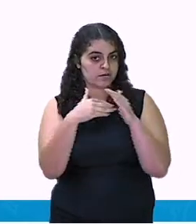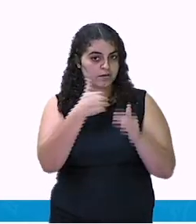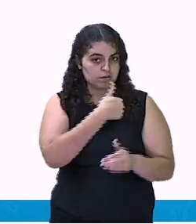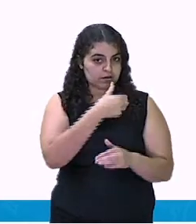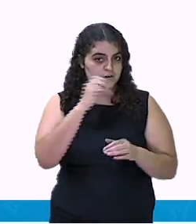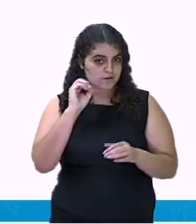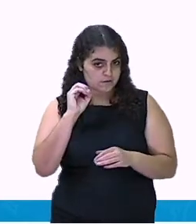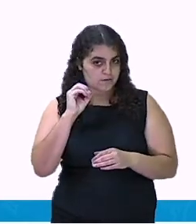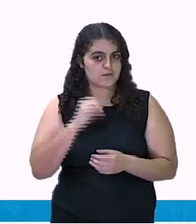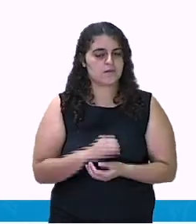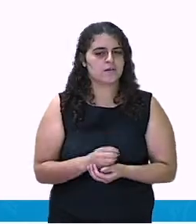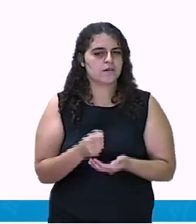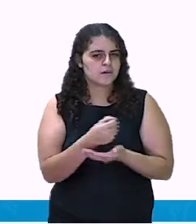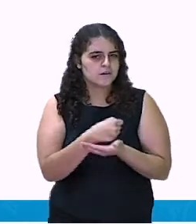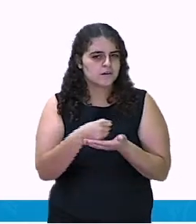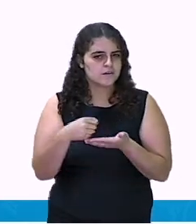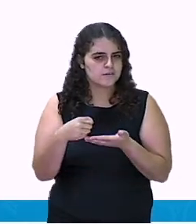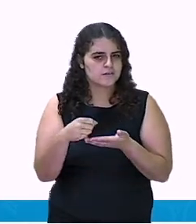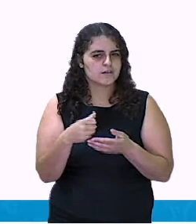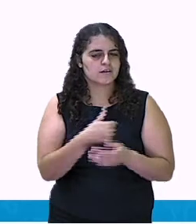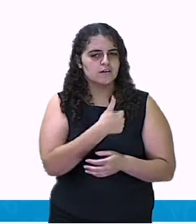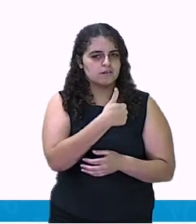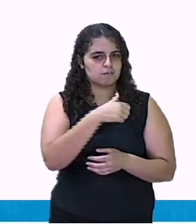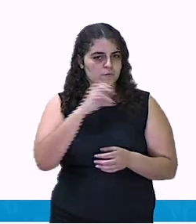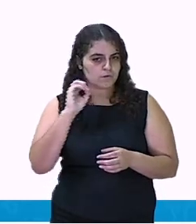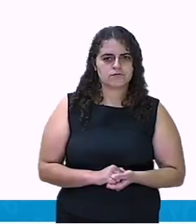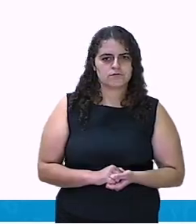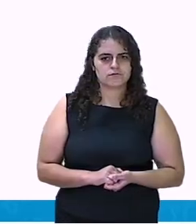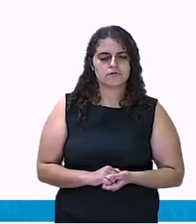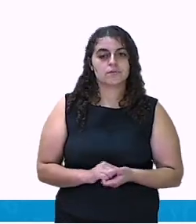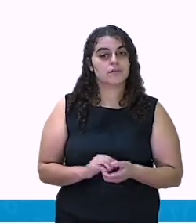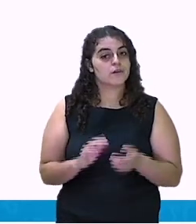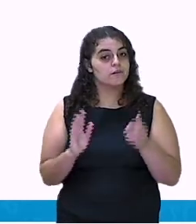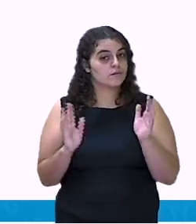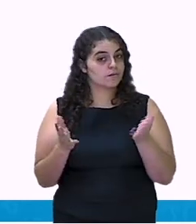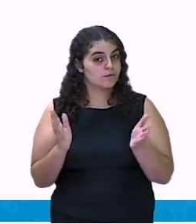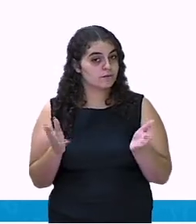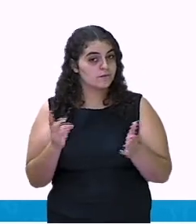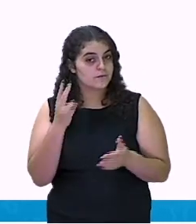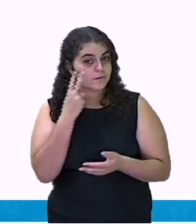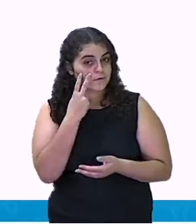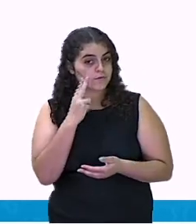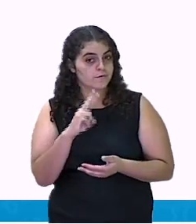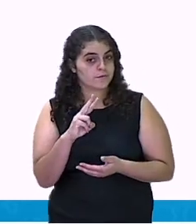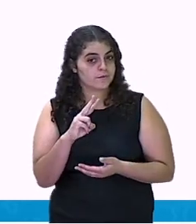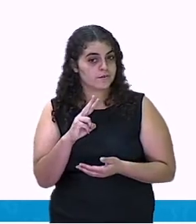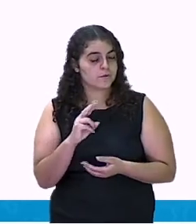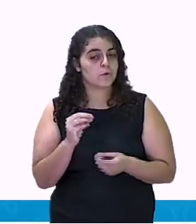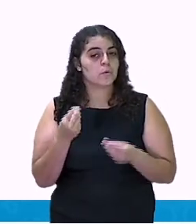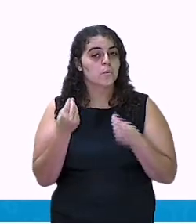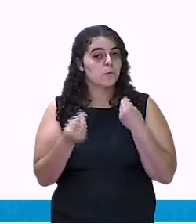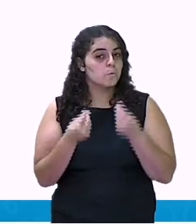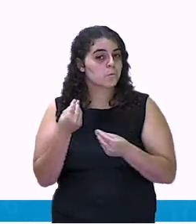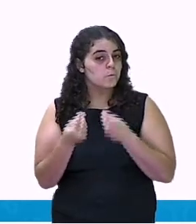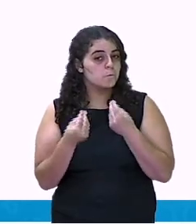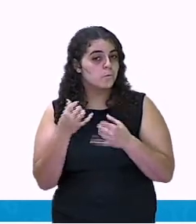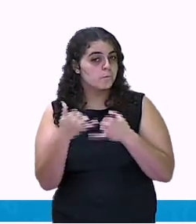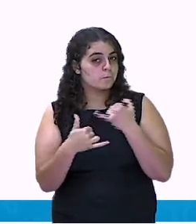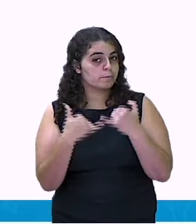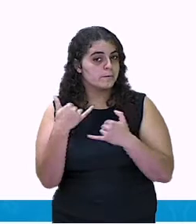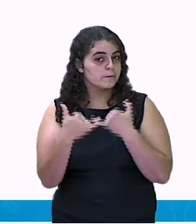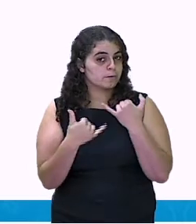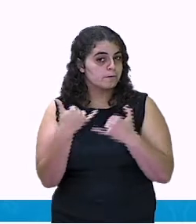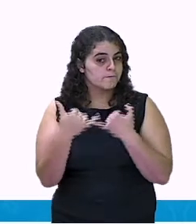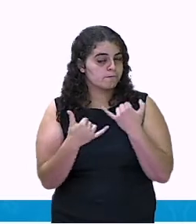na casa 10 escreva CEL. Agora nós vamos ver como brincar. Vamos ver